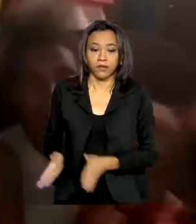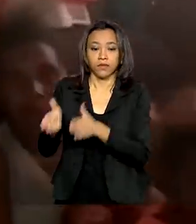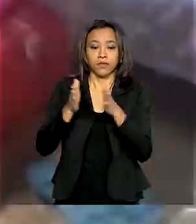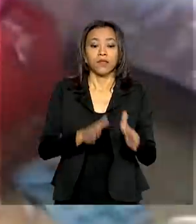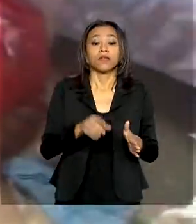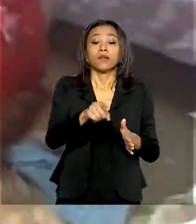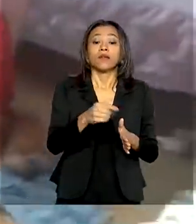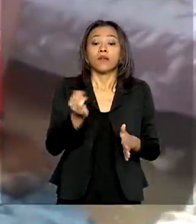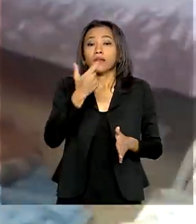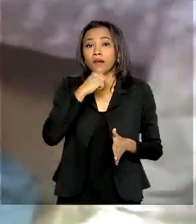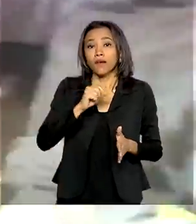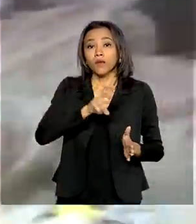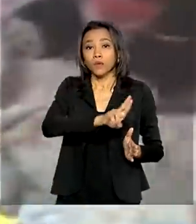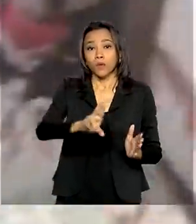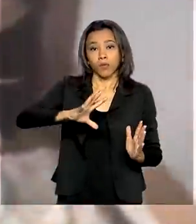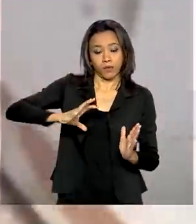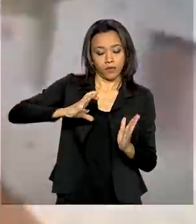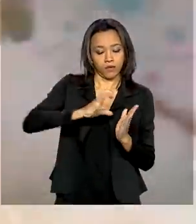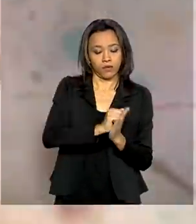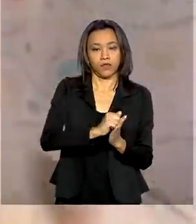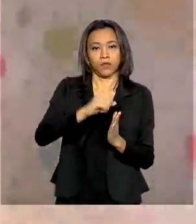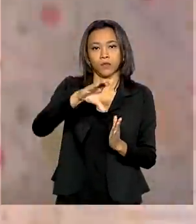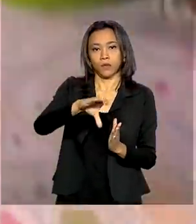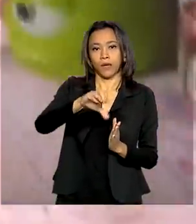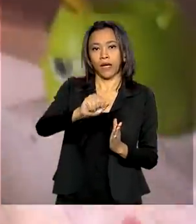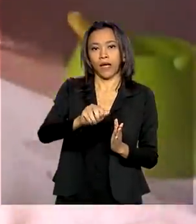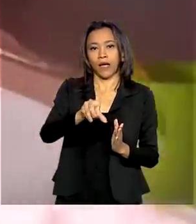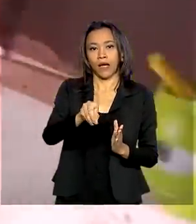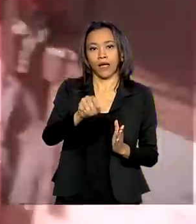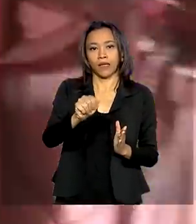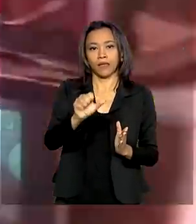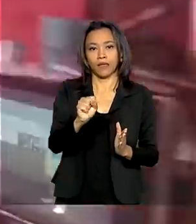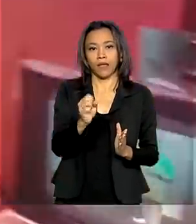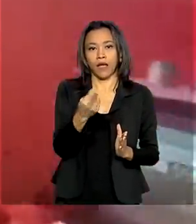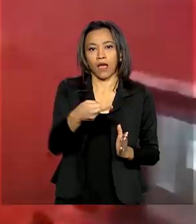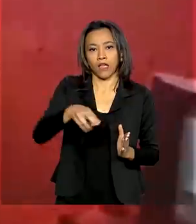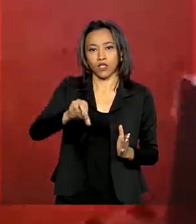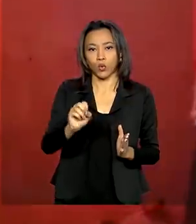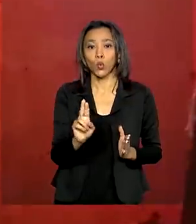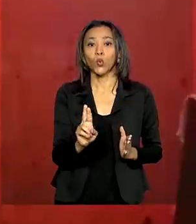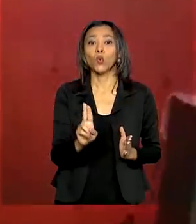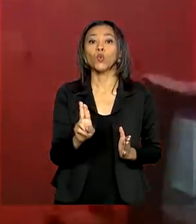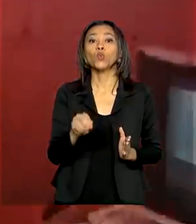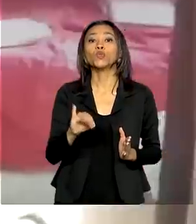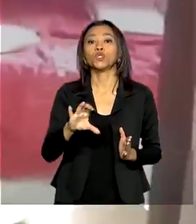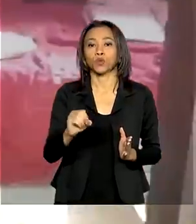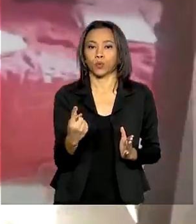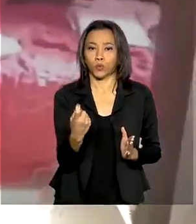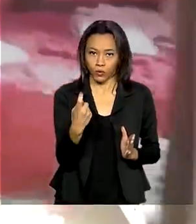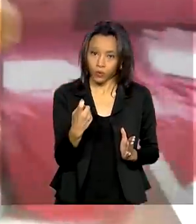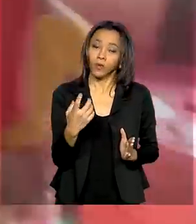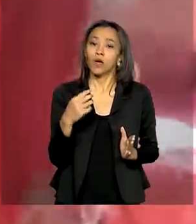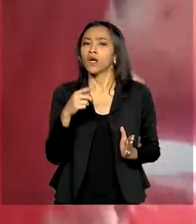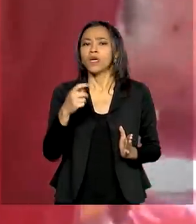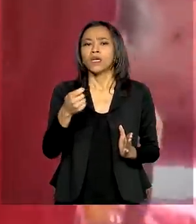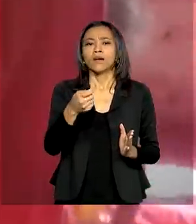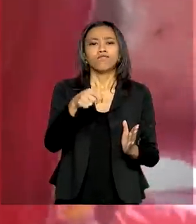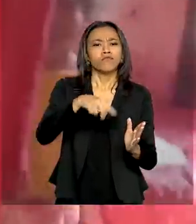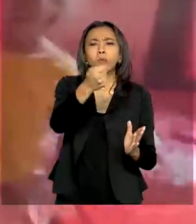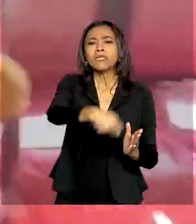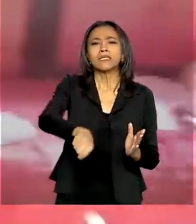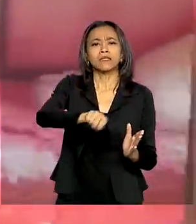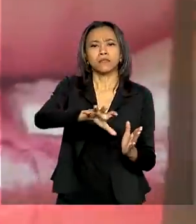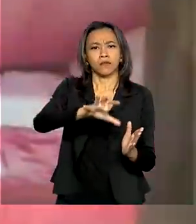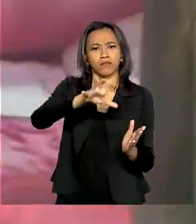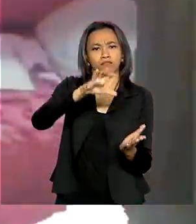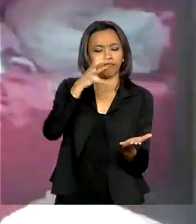quem está registrado no Cadastro Único do Governo Federal nem precisam baixar o aplicativo criado para